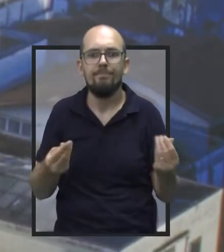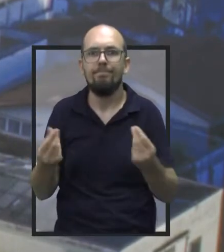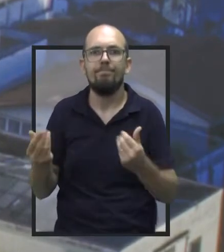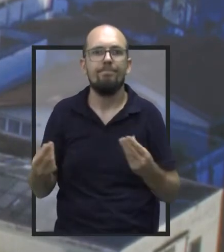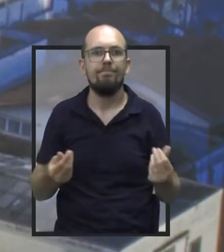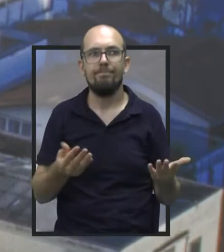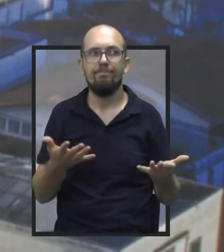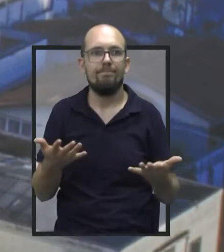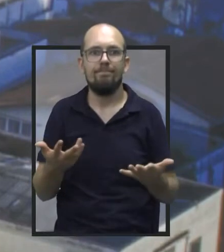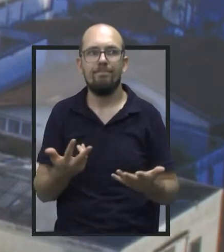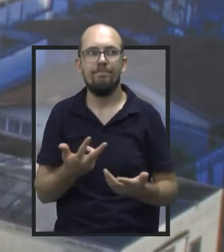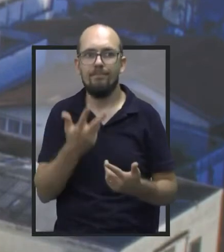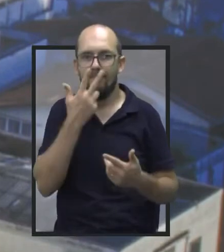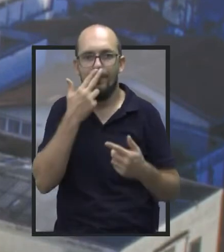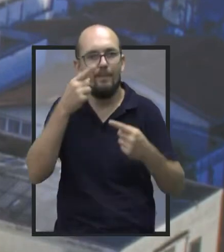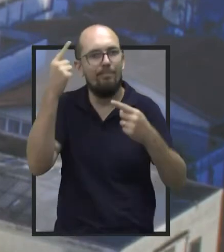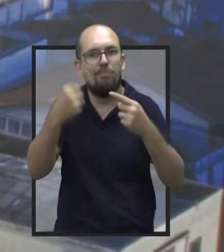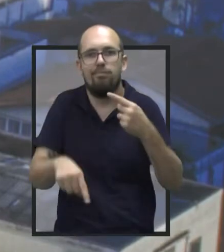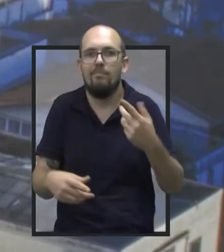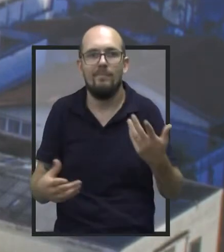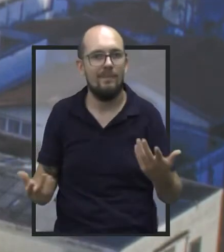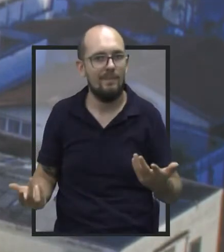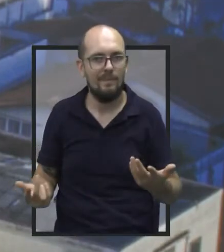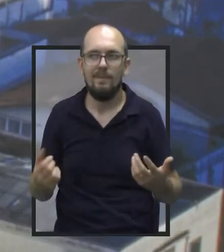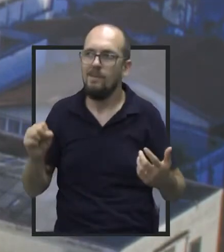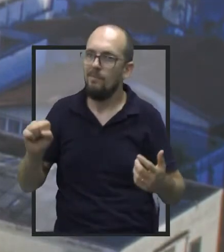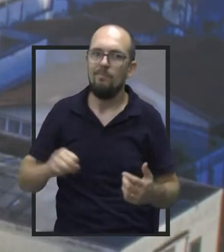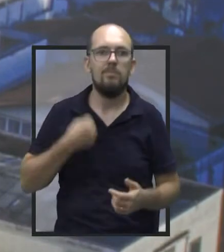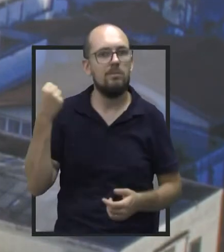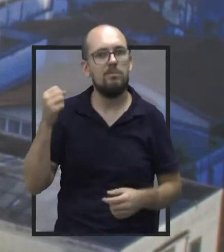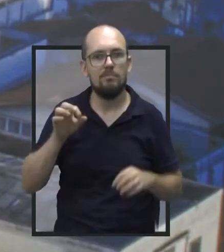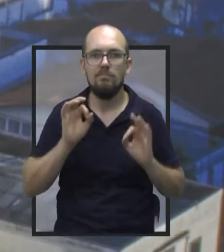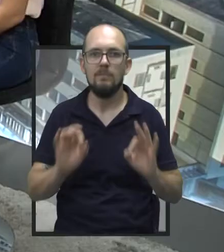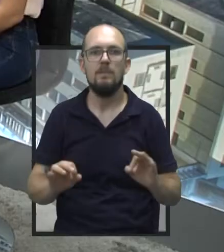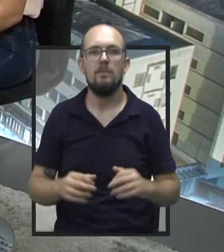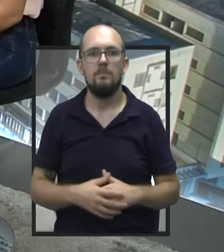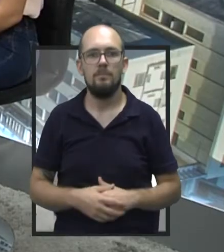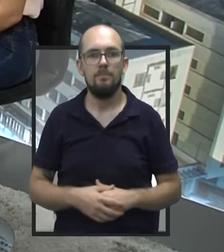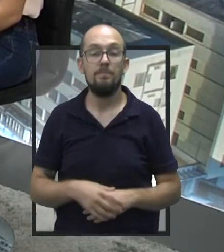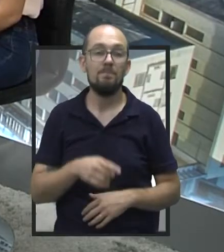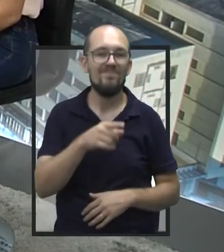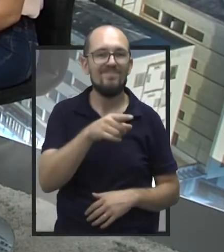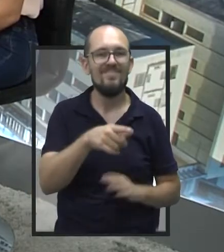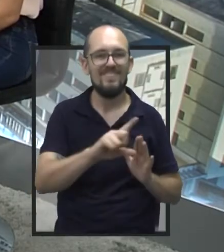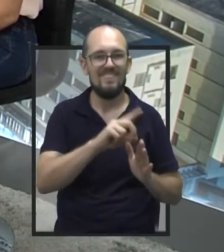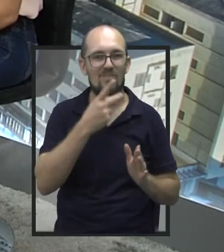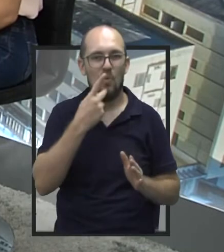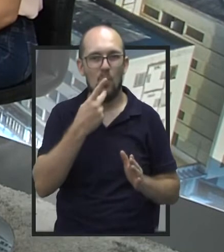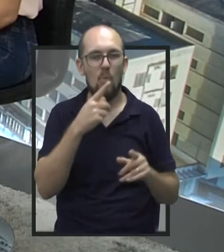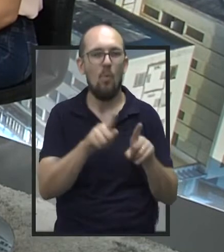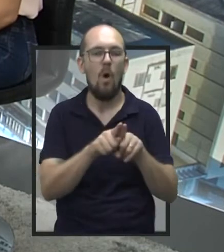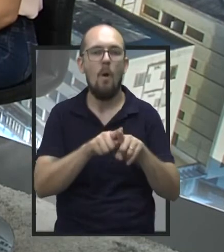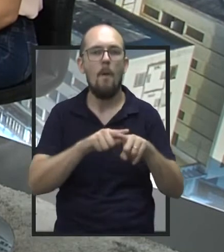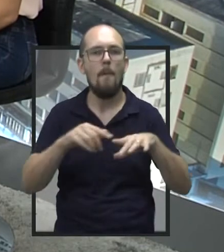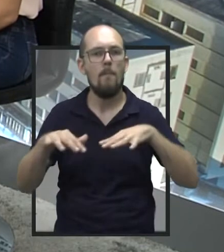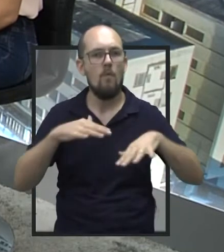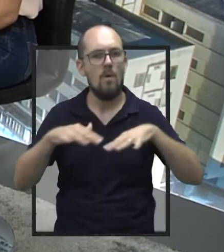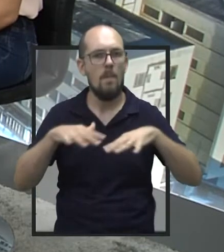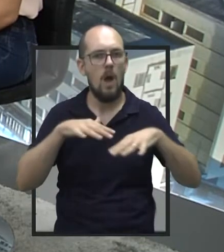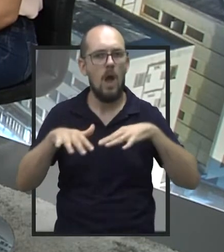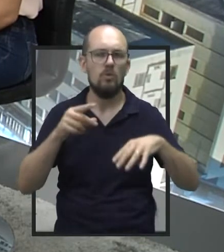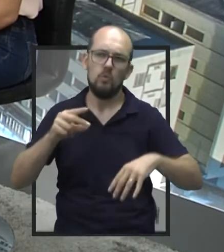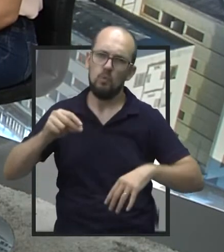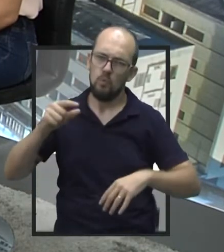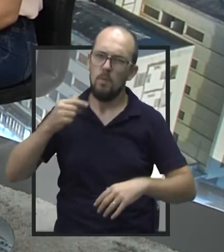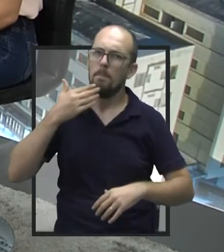que é ilógico, né? É de ficar revoltado mesmo com essa situação. E como a senhora colocou, né? O movimento pela duplicação dessa rodovia é